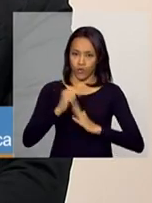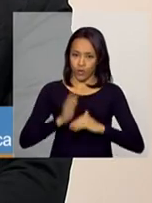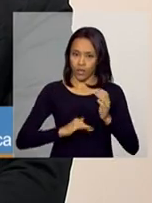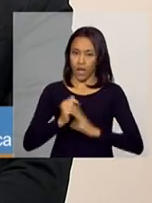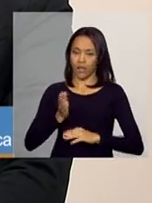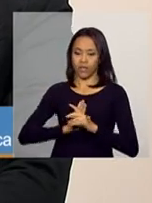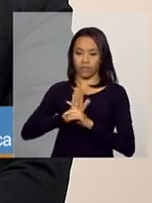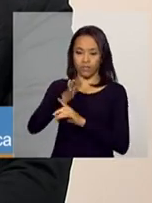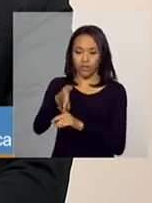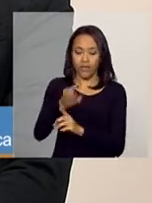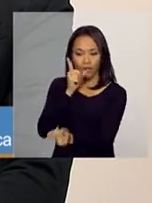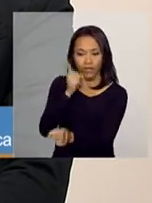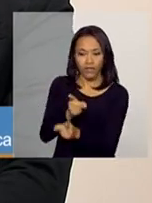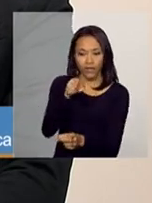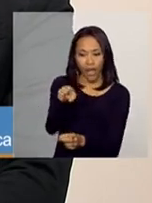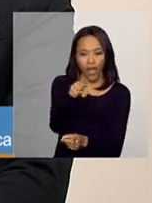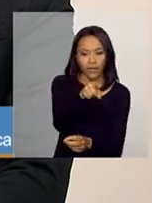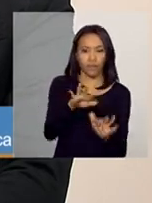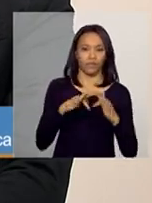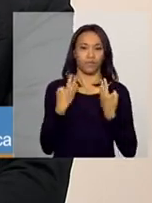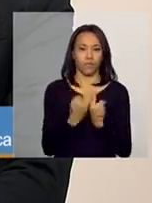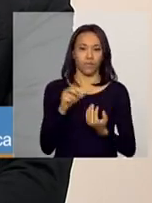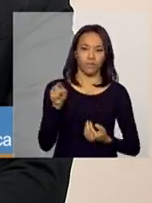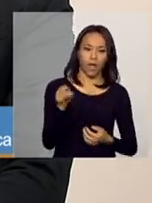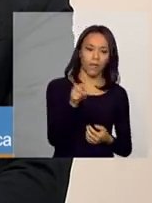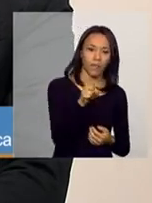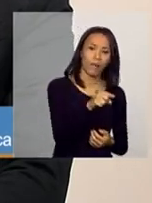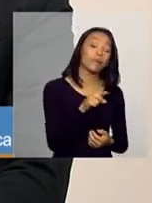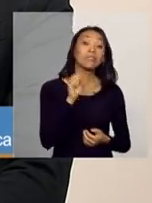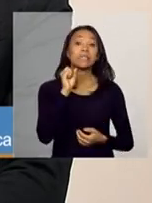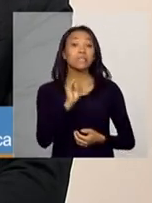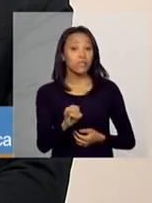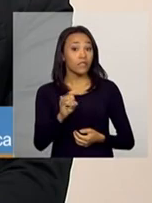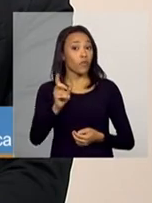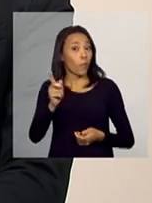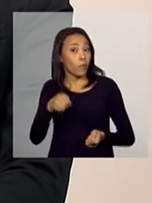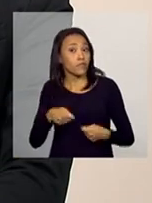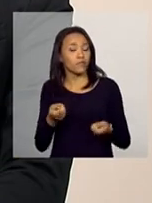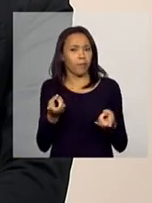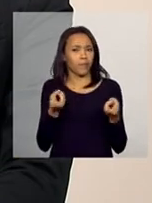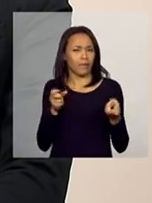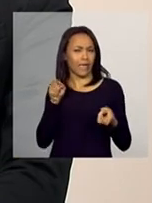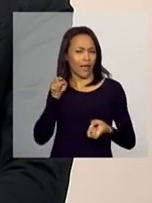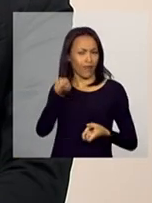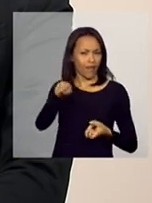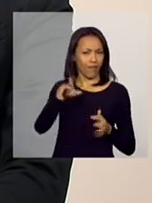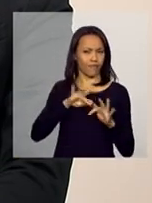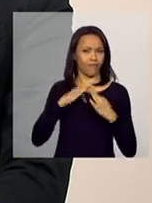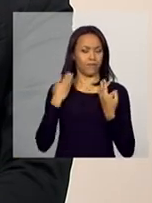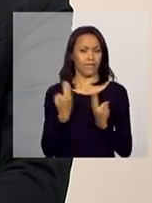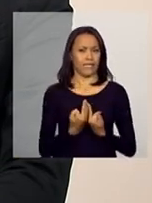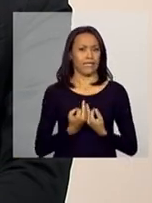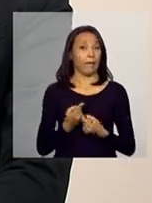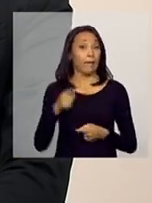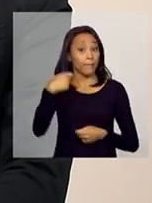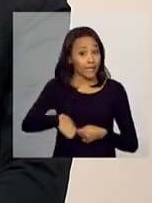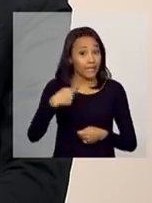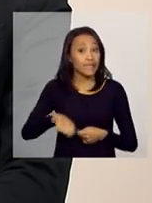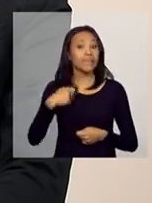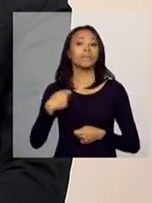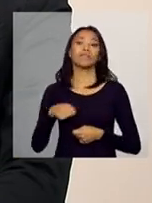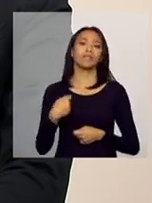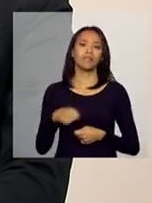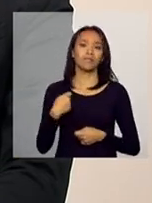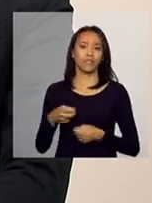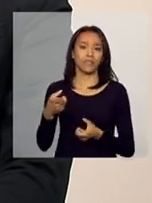identificando todas as situações. Se for o caso, né? Perceber que aquela família, ela necessita dessa interrupção,